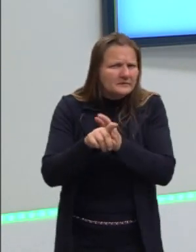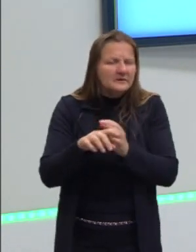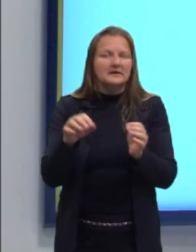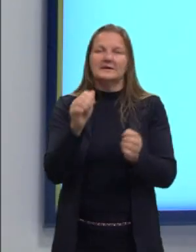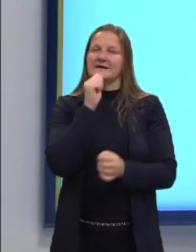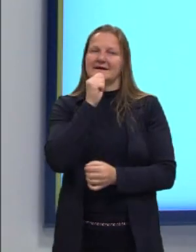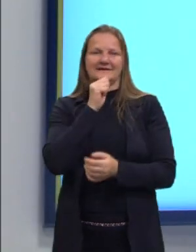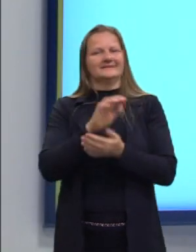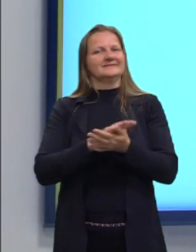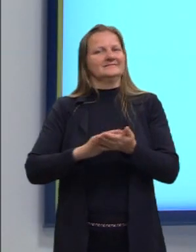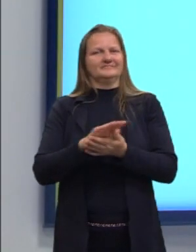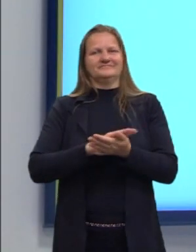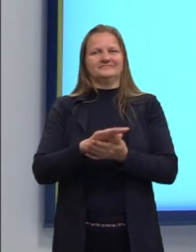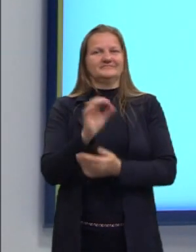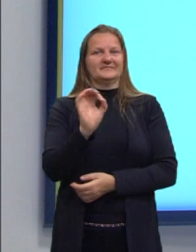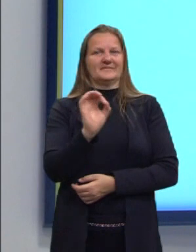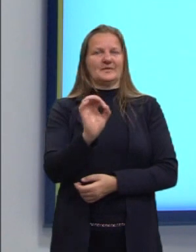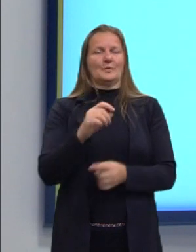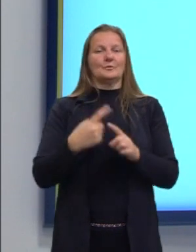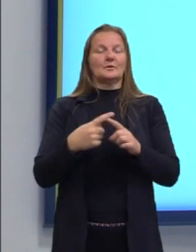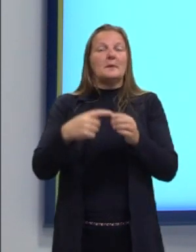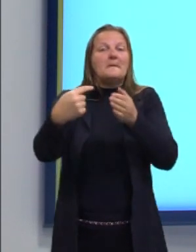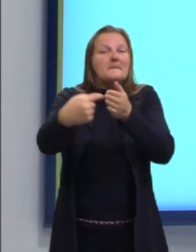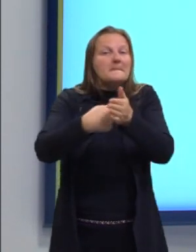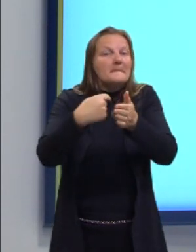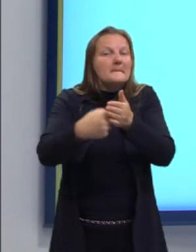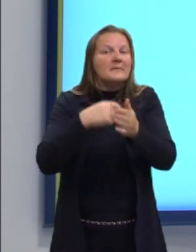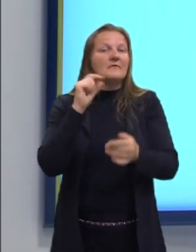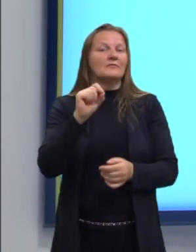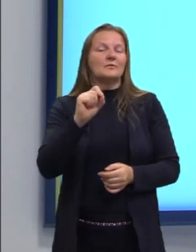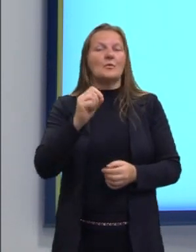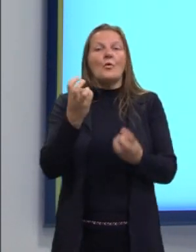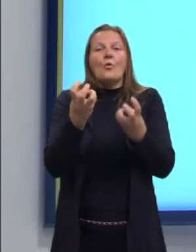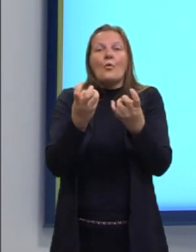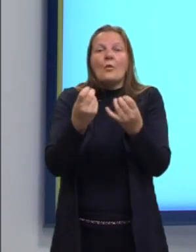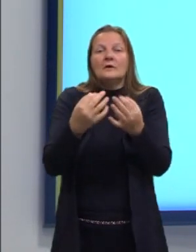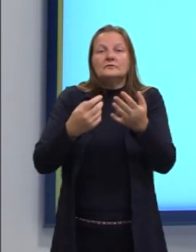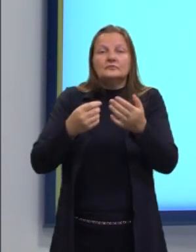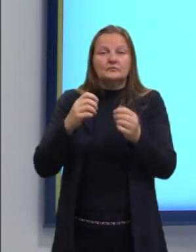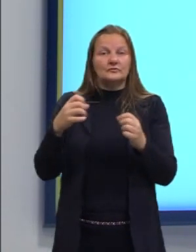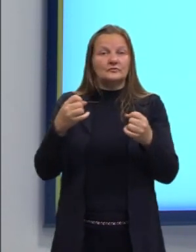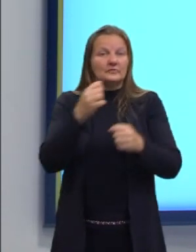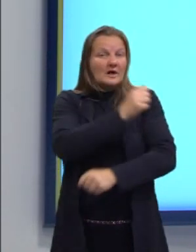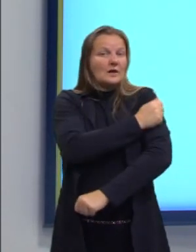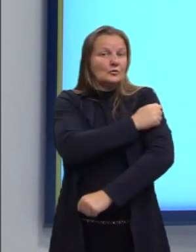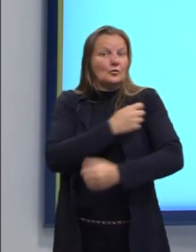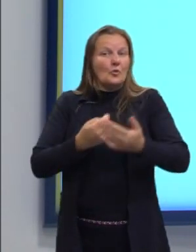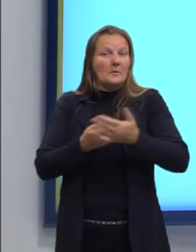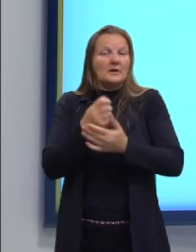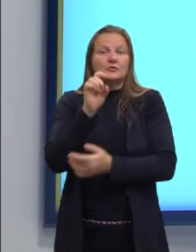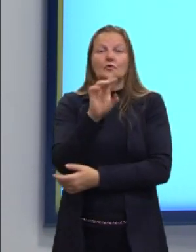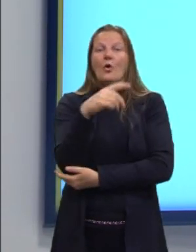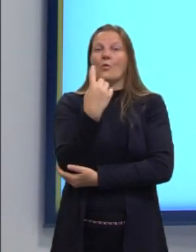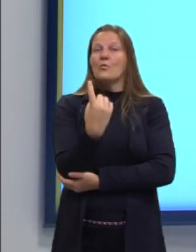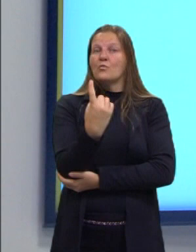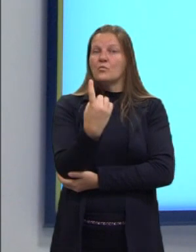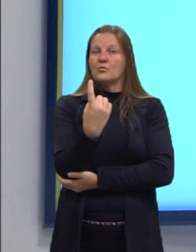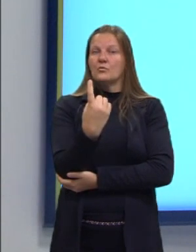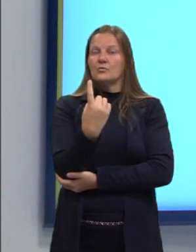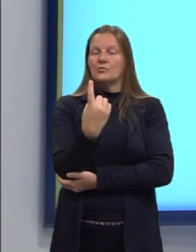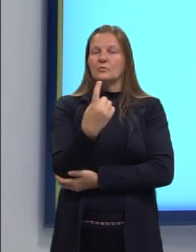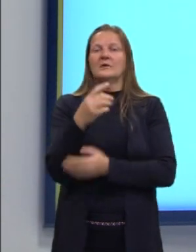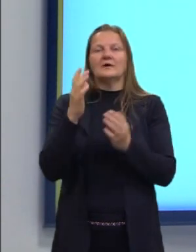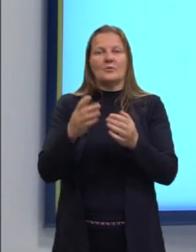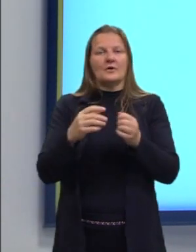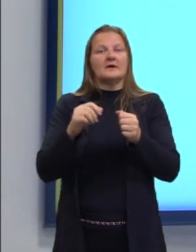Ainda não. Porque a perguntinha dizia o seguinte, quantos alunos compraram somente um bilhete? Então,